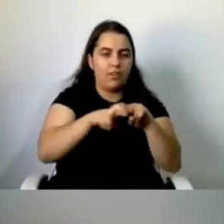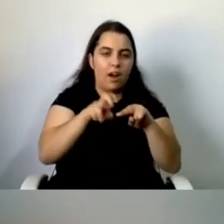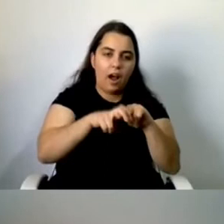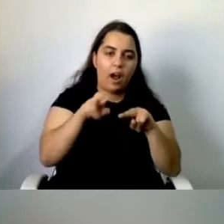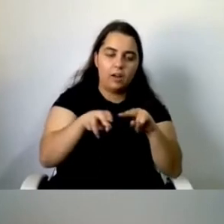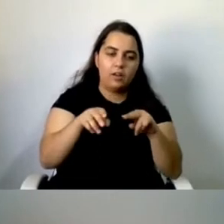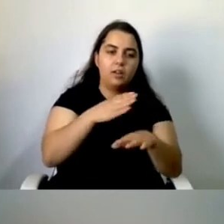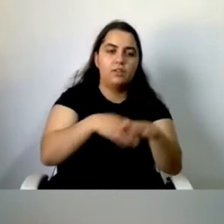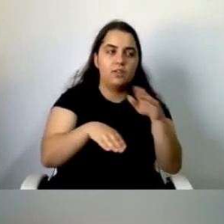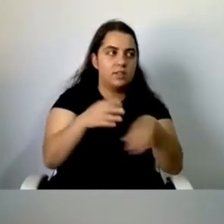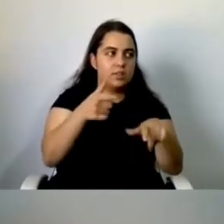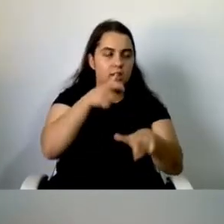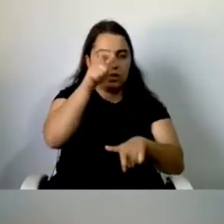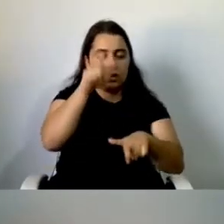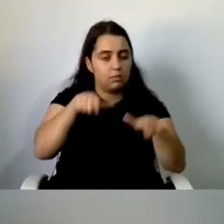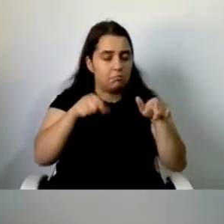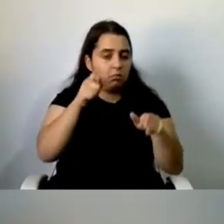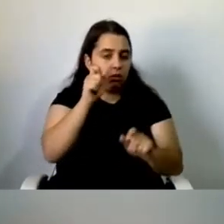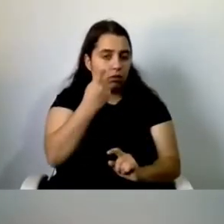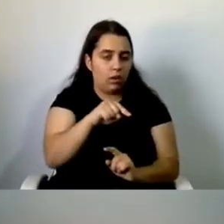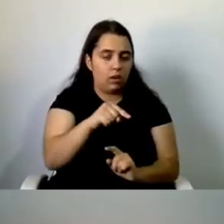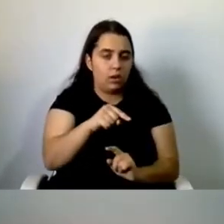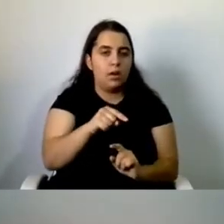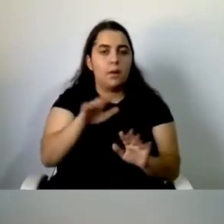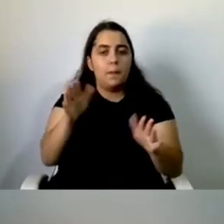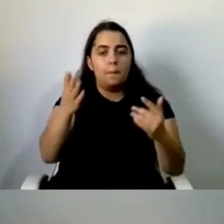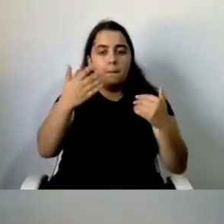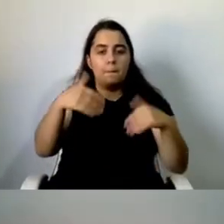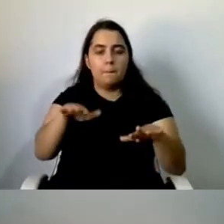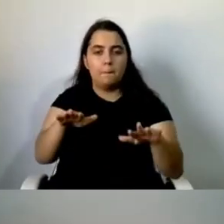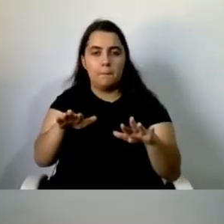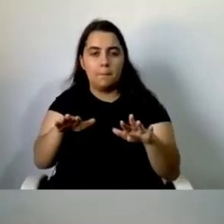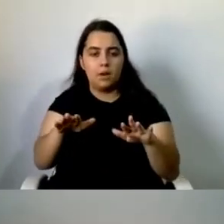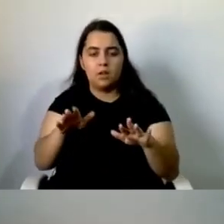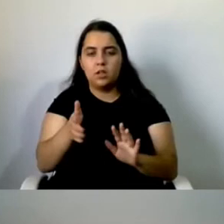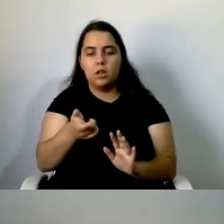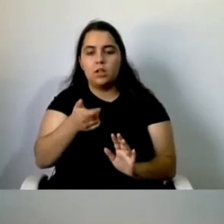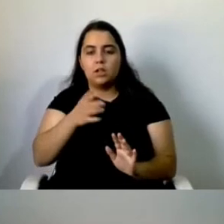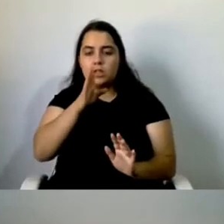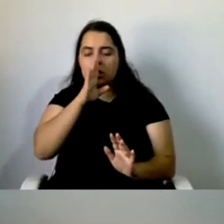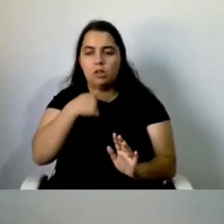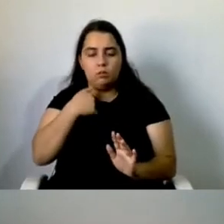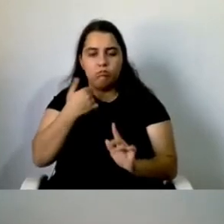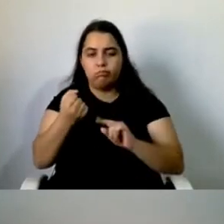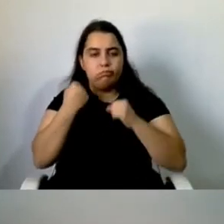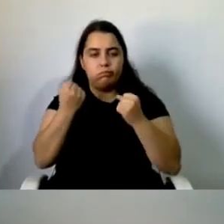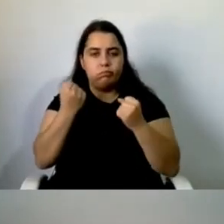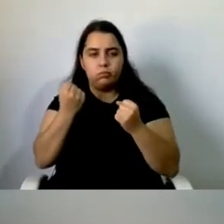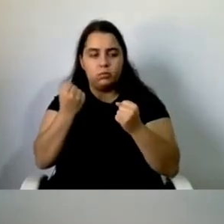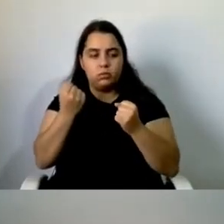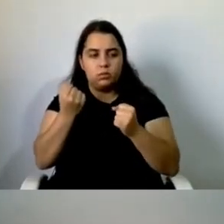consigo potenciar a essas pessoas o acesso à vida